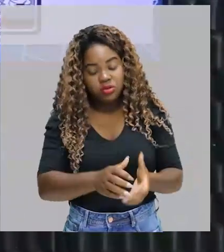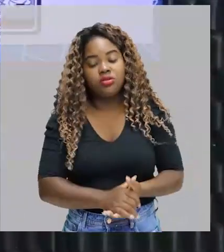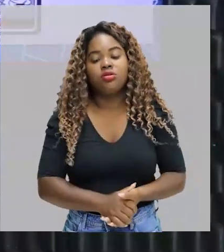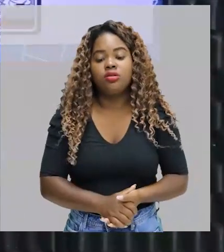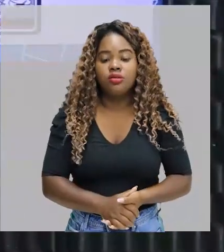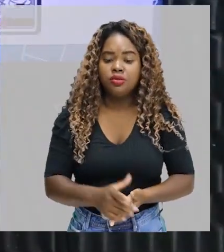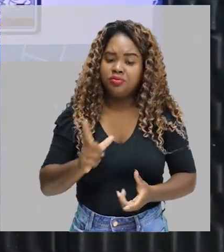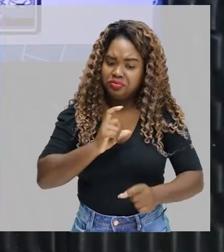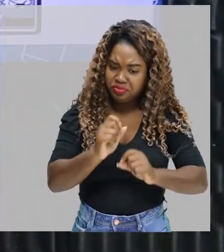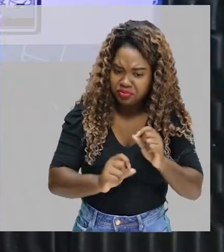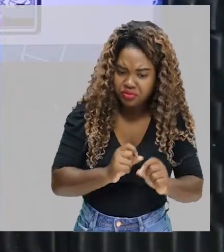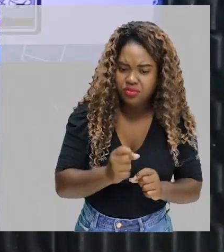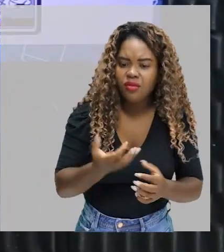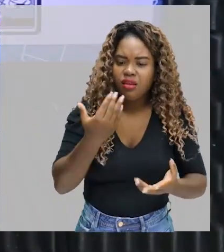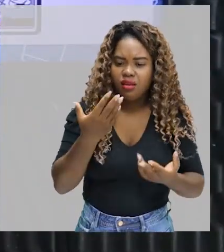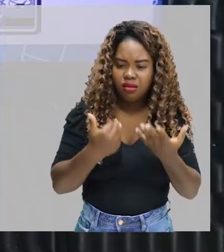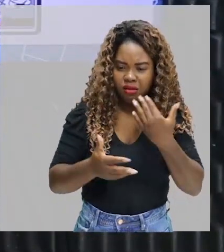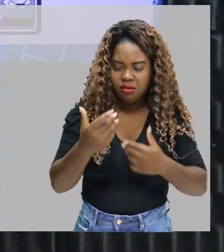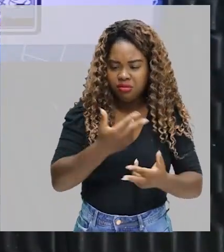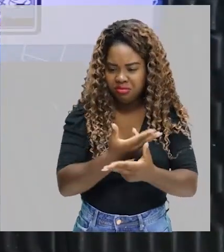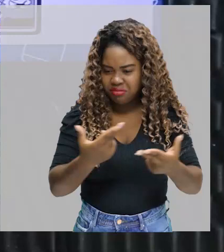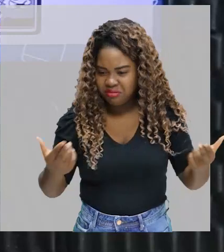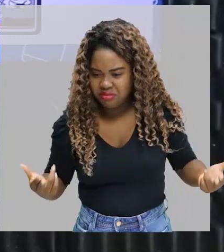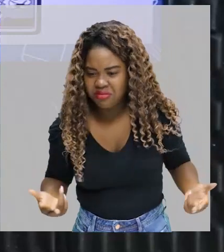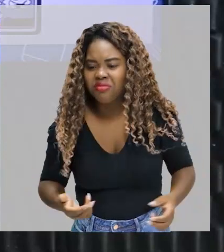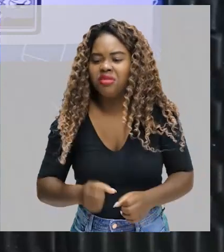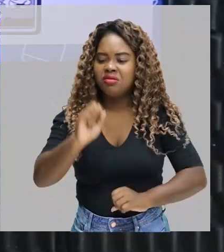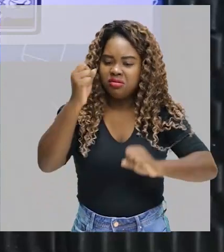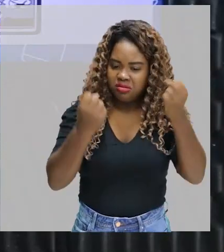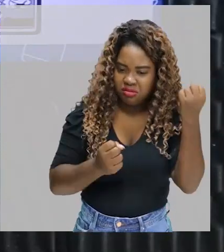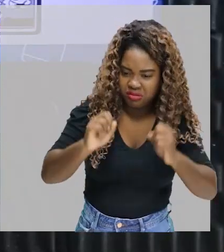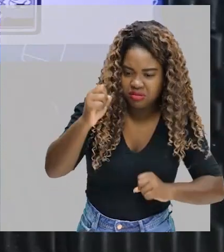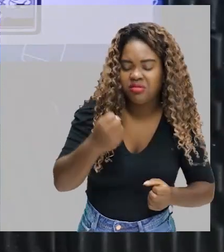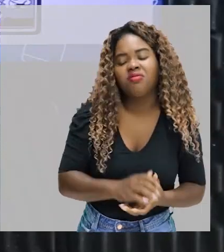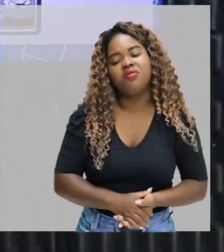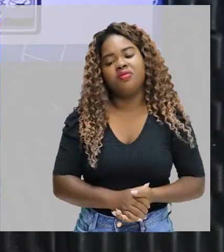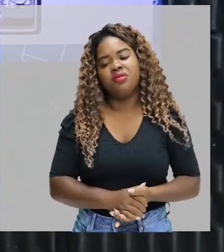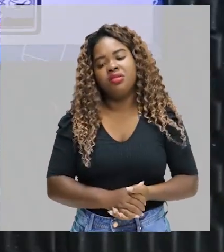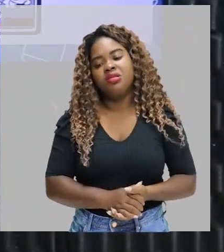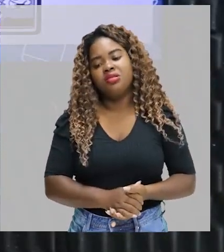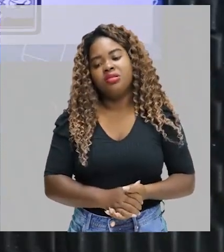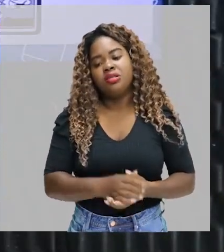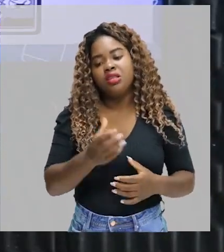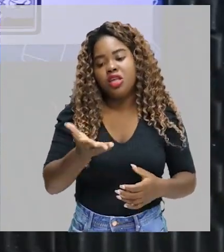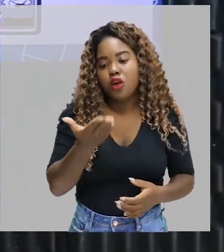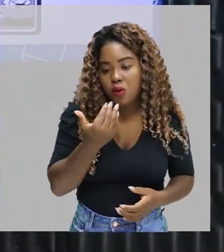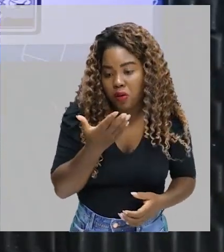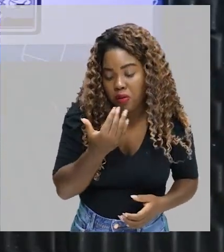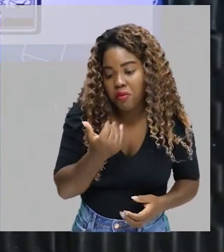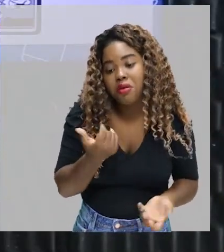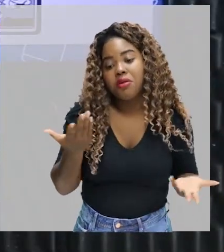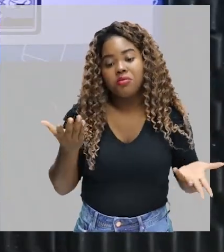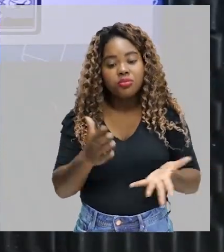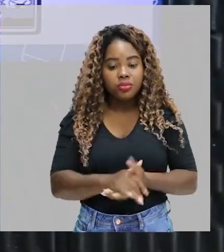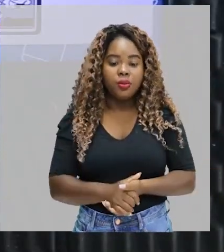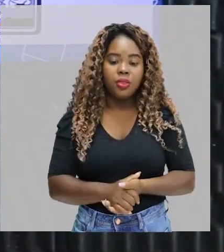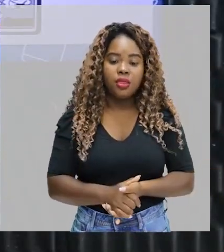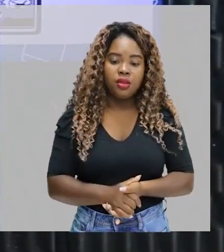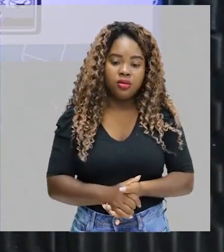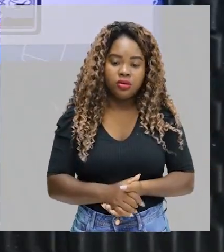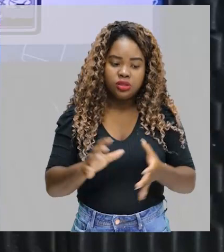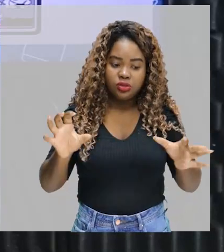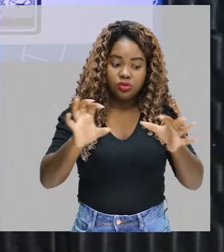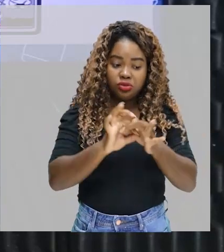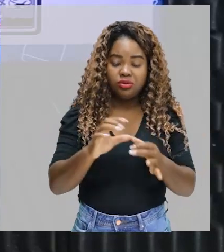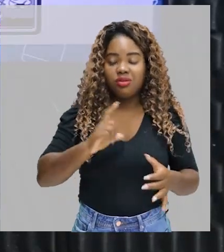muitos alimentos aí industrializados, muitos enlatados que nós acabamos por consumir. Isso aliado traz uma